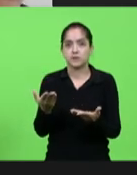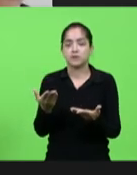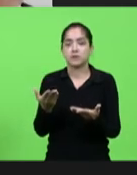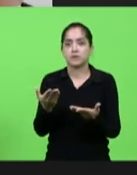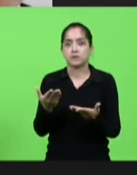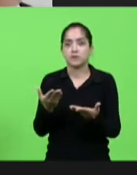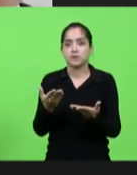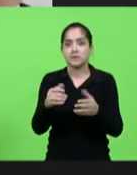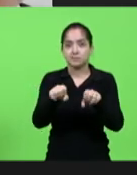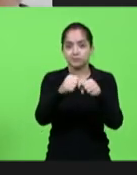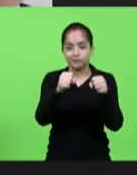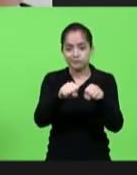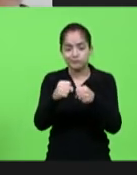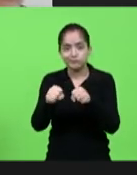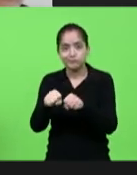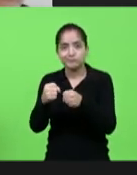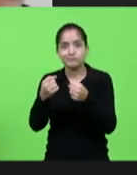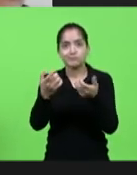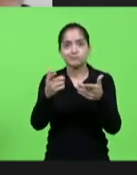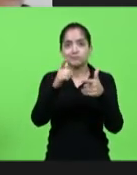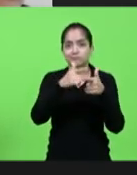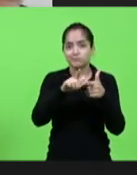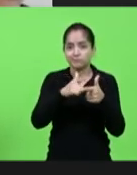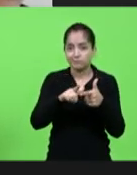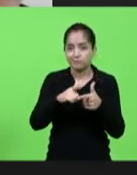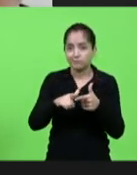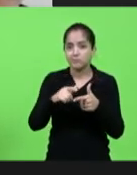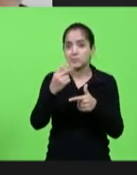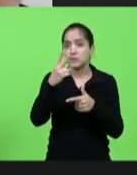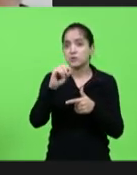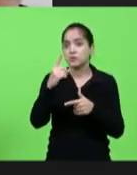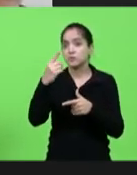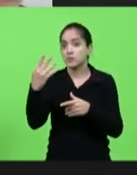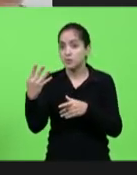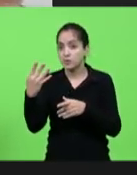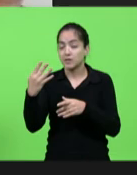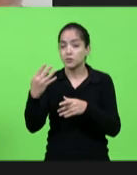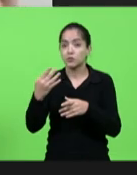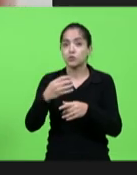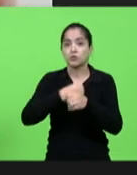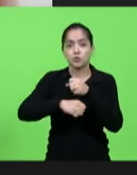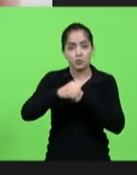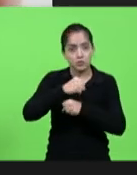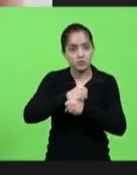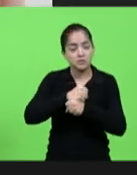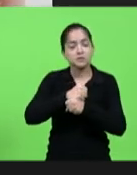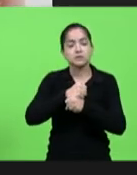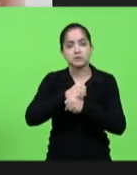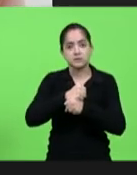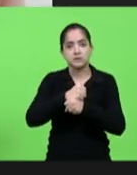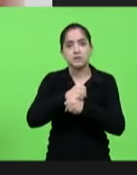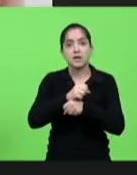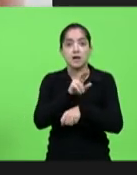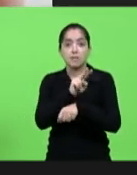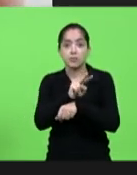desse desmonte do SUAS que desde 2014 vem comprometendo dia a dia a proteção social a crise